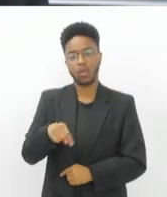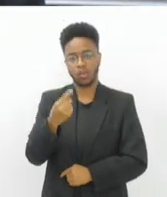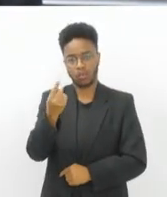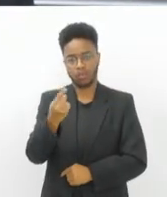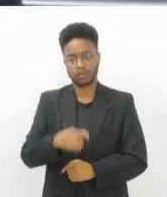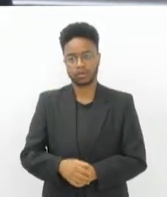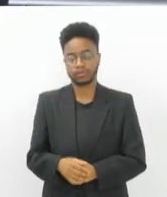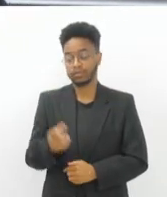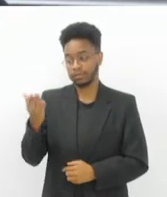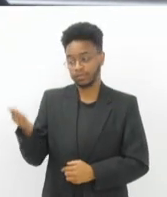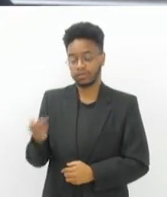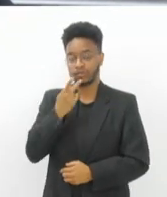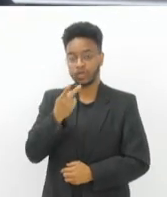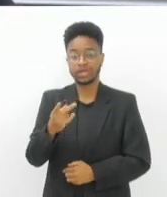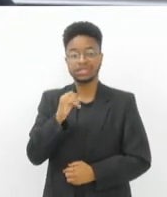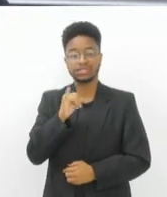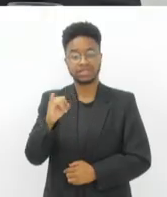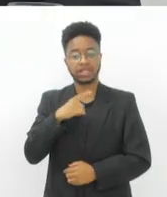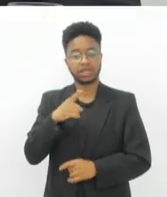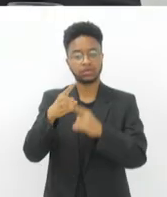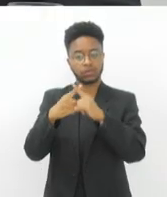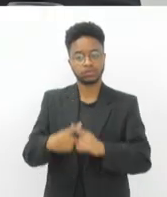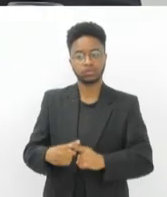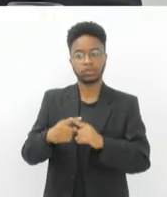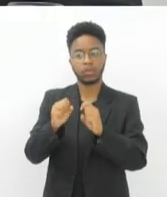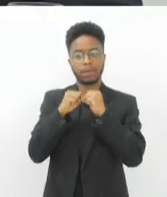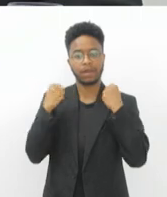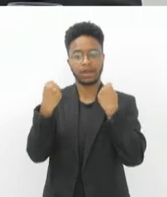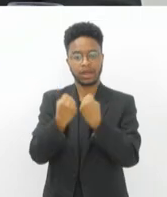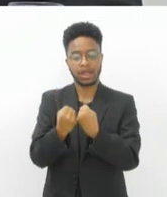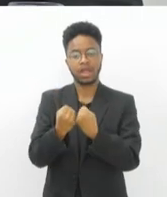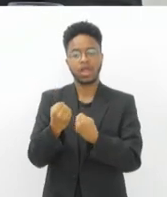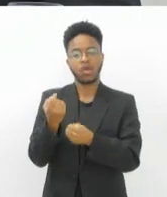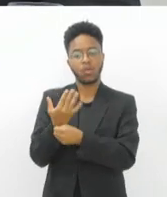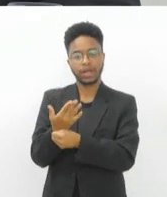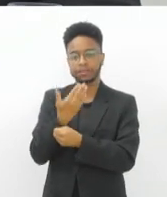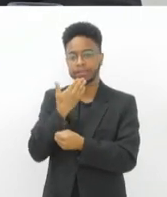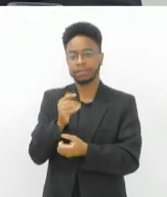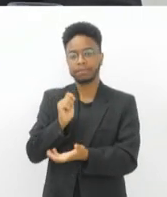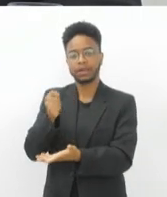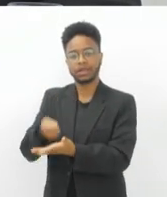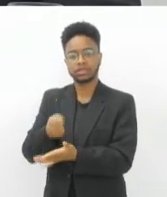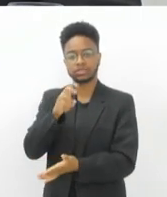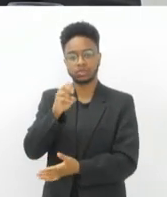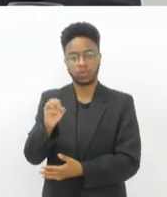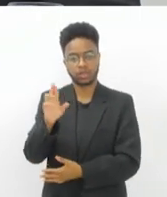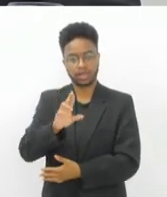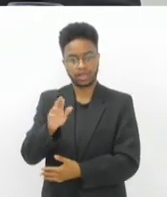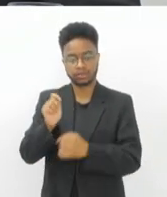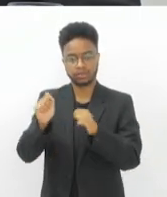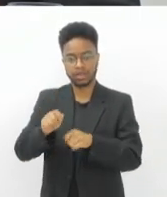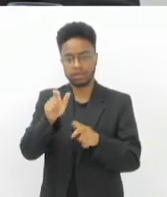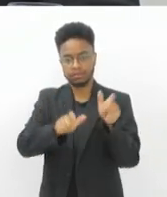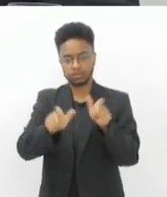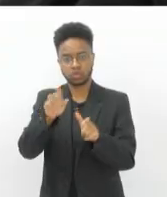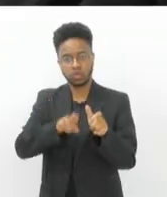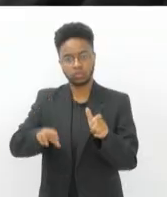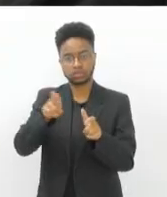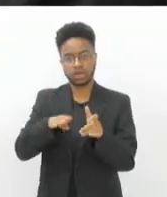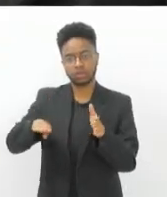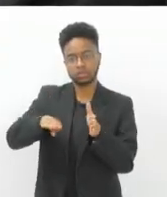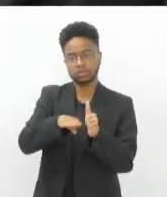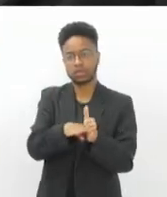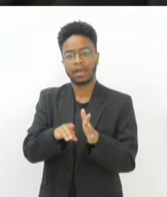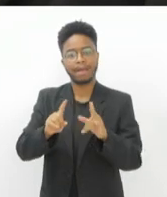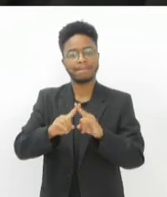ele, em dias de jogos no Maracanã, a UERJ cobra 50 reais para que as pessoas possam utilizar o estacionamento, mas